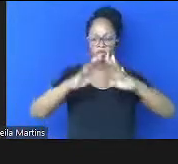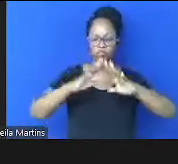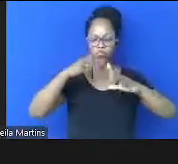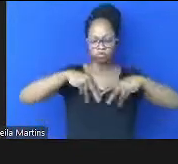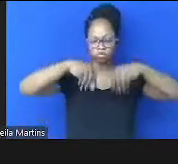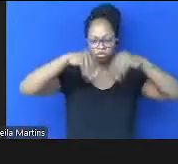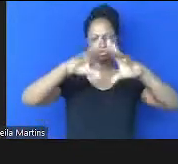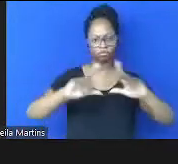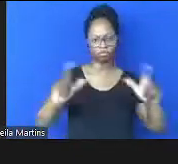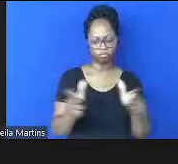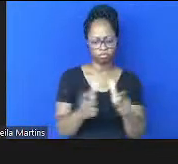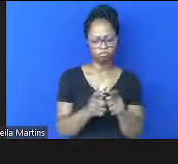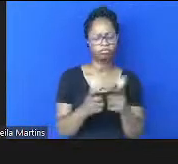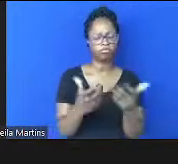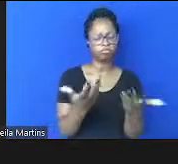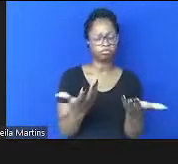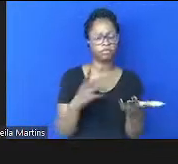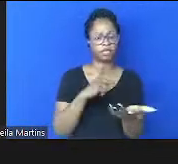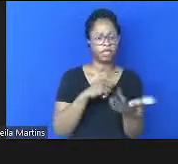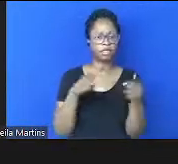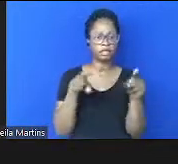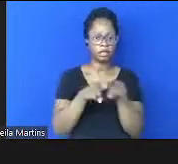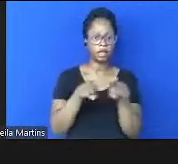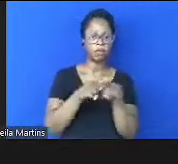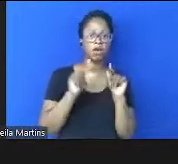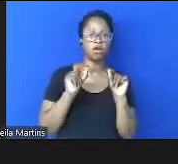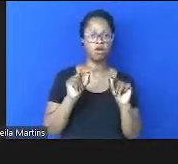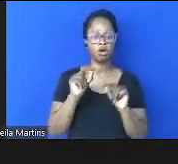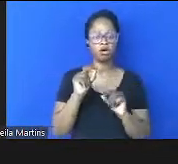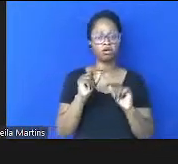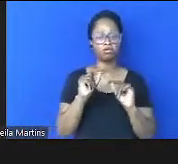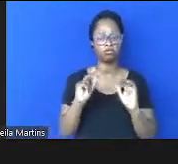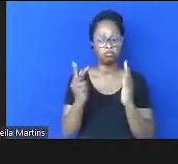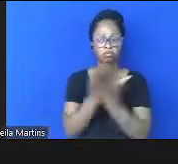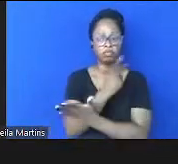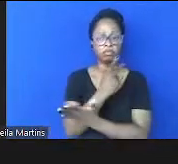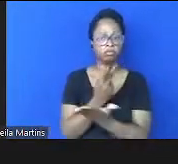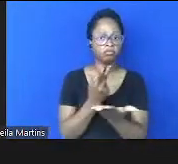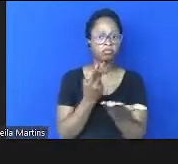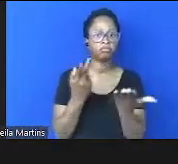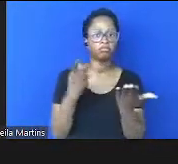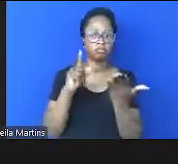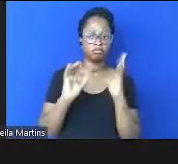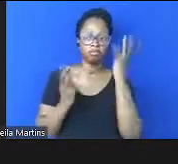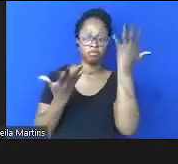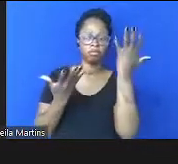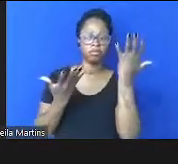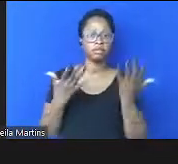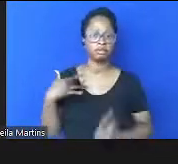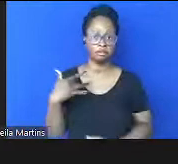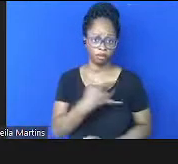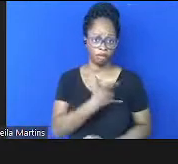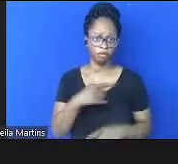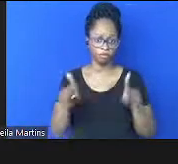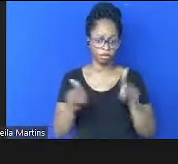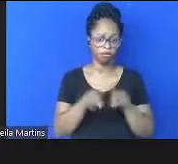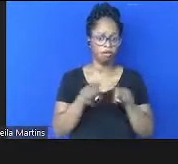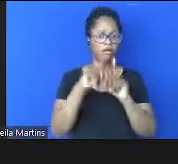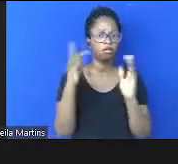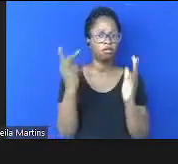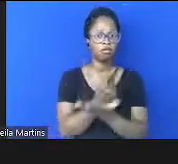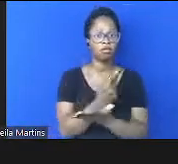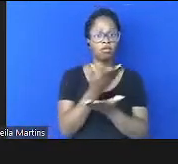e temos eventos extremos de clima e de saúde e isso